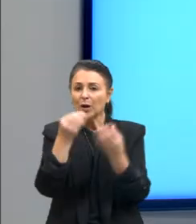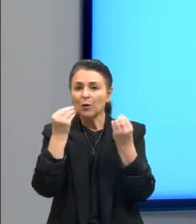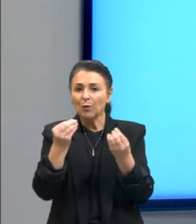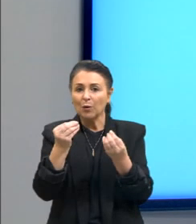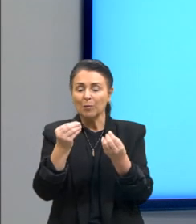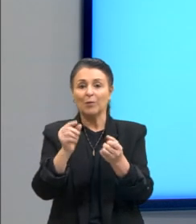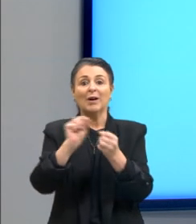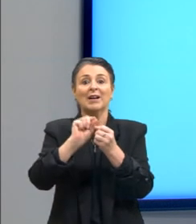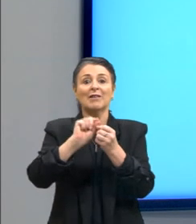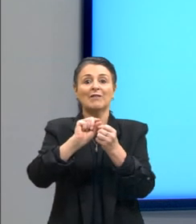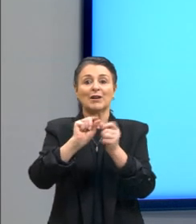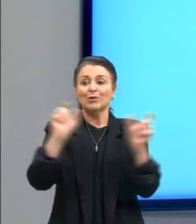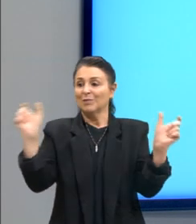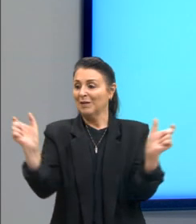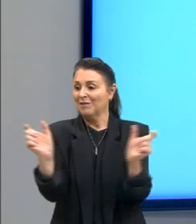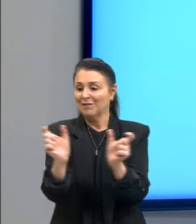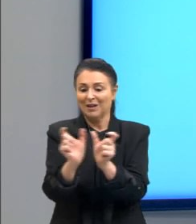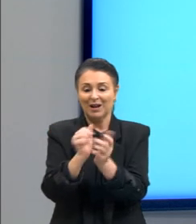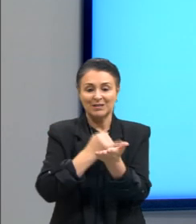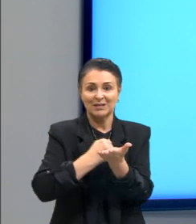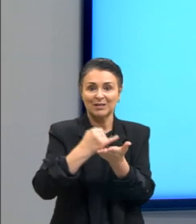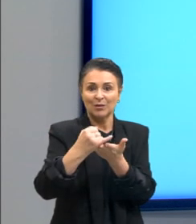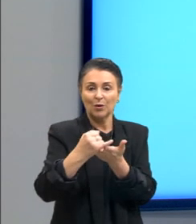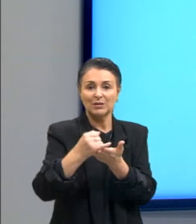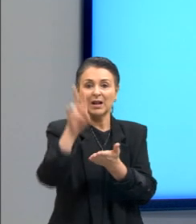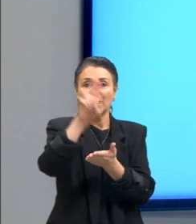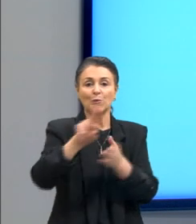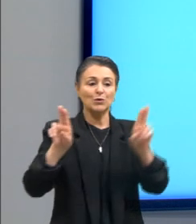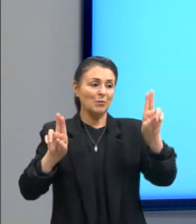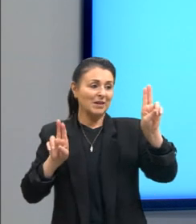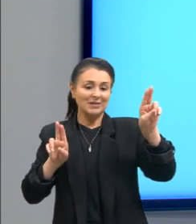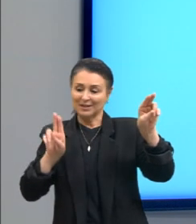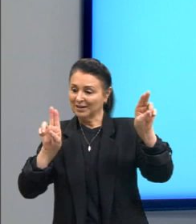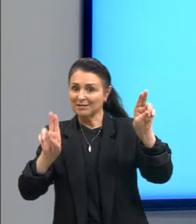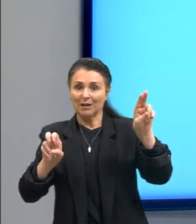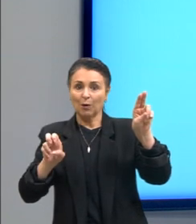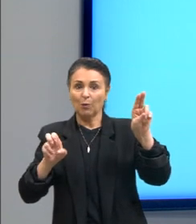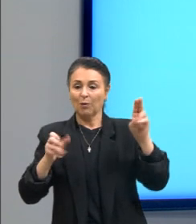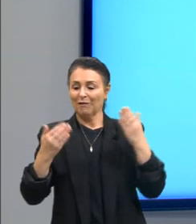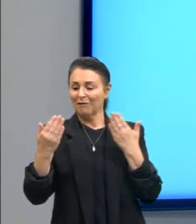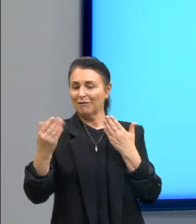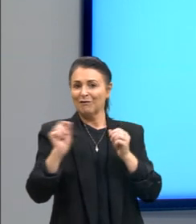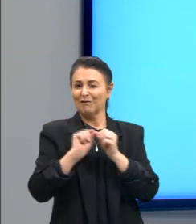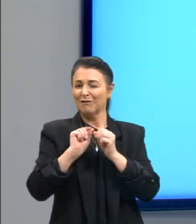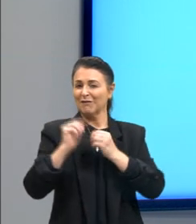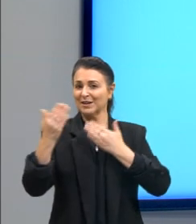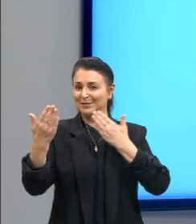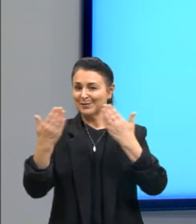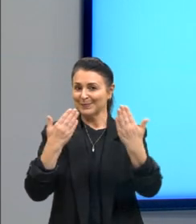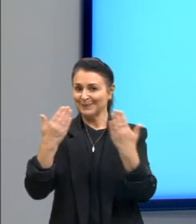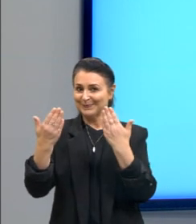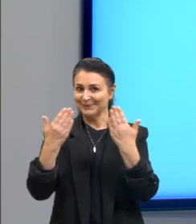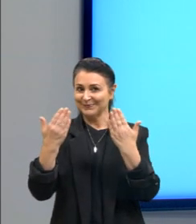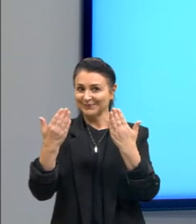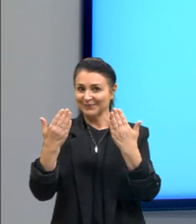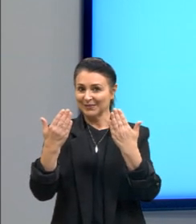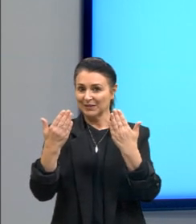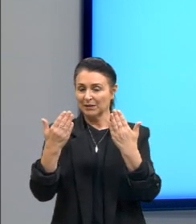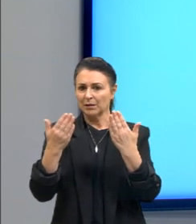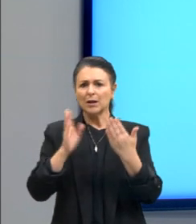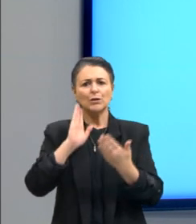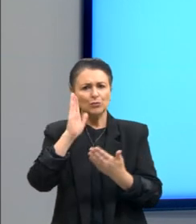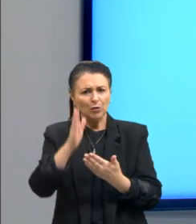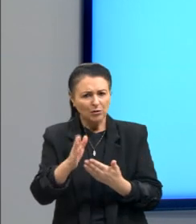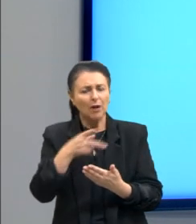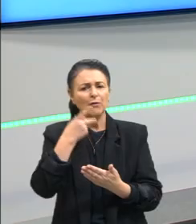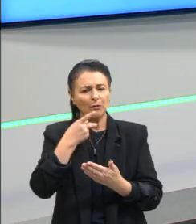contextualiza através de uma citação então ela estabelece esse comparativo olha só isso já foi falado